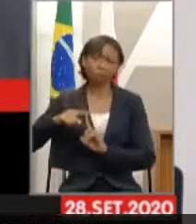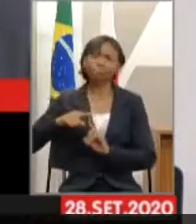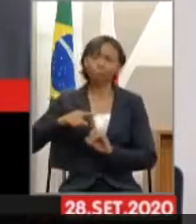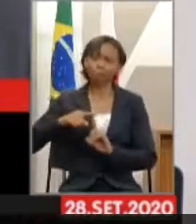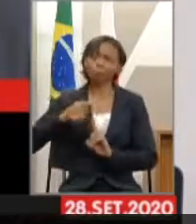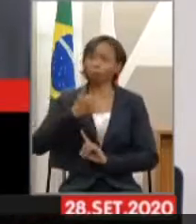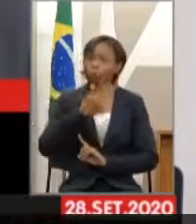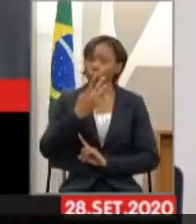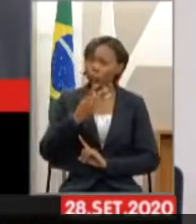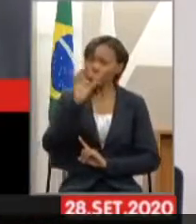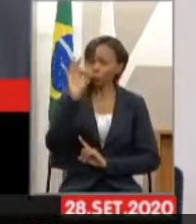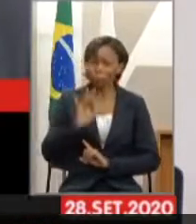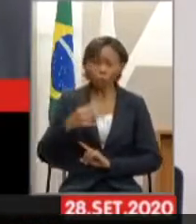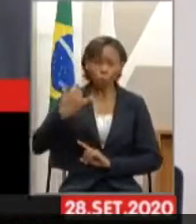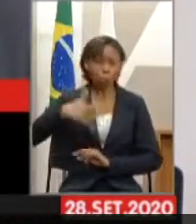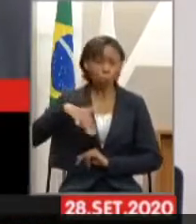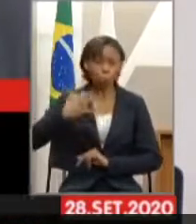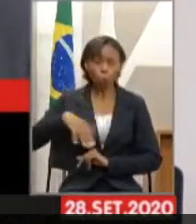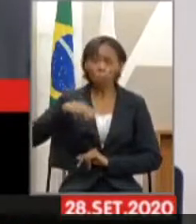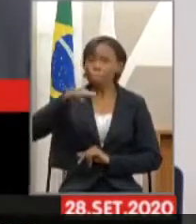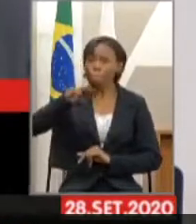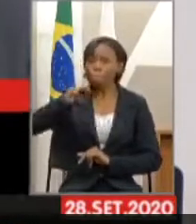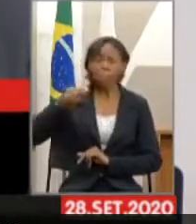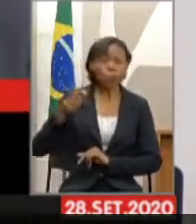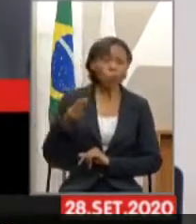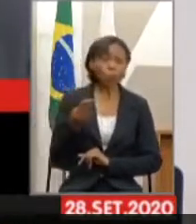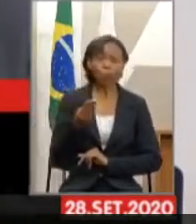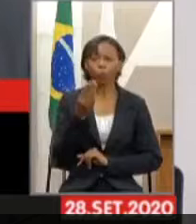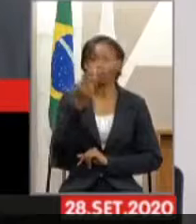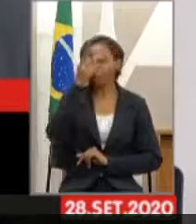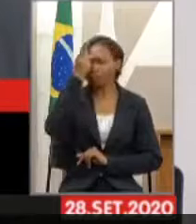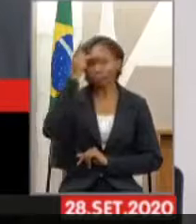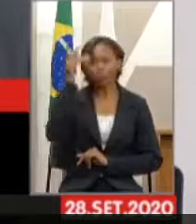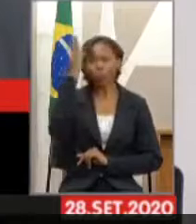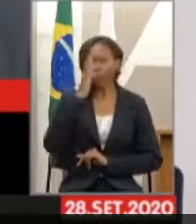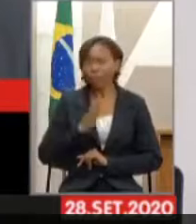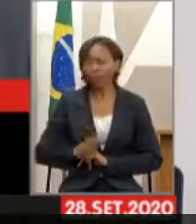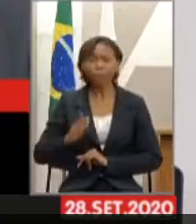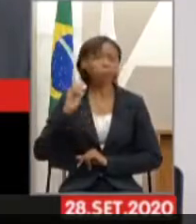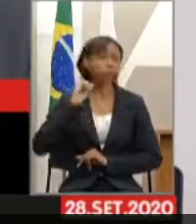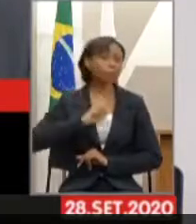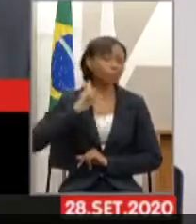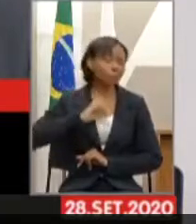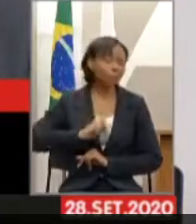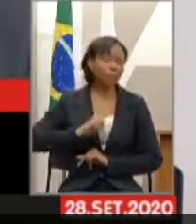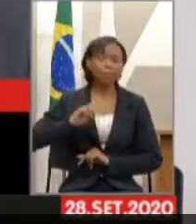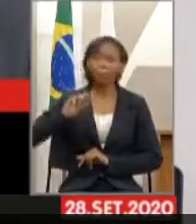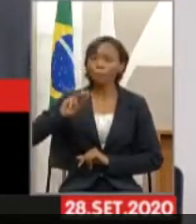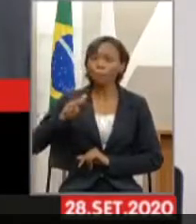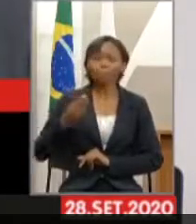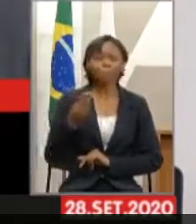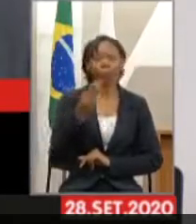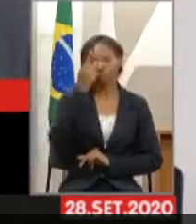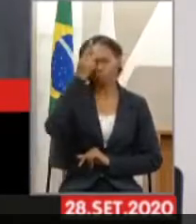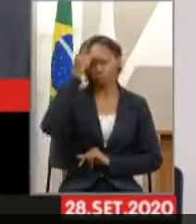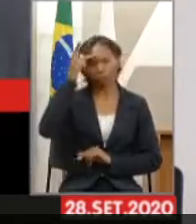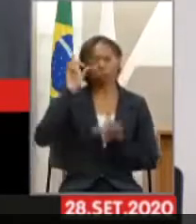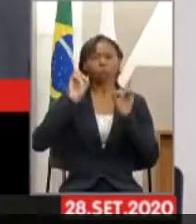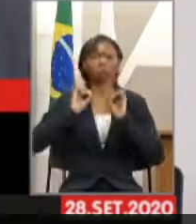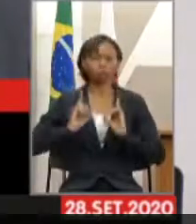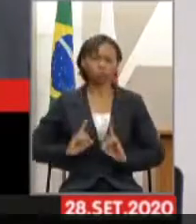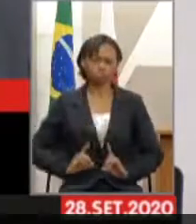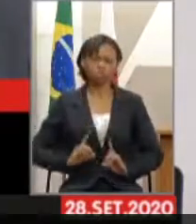São milhões de brasileiros, são milhões de mineiros, e nós temos que defender a